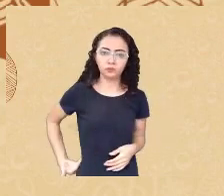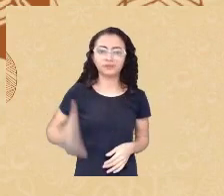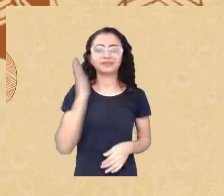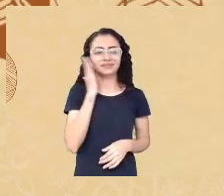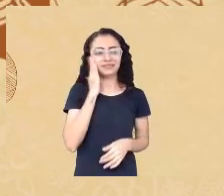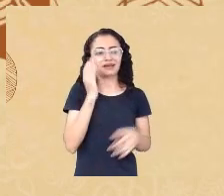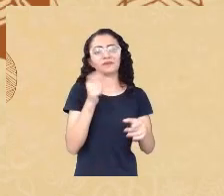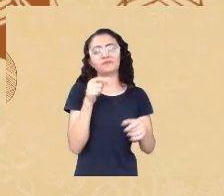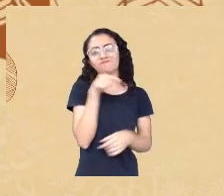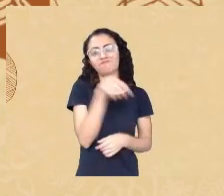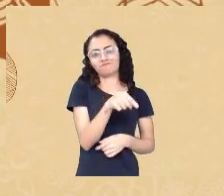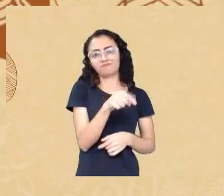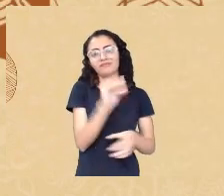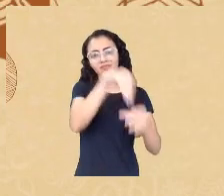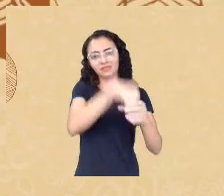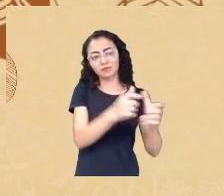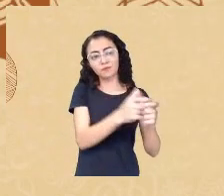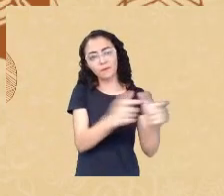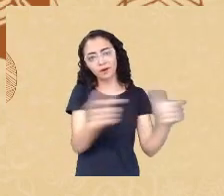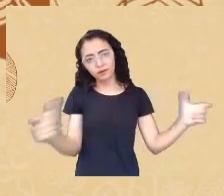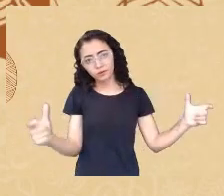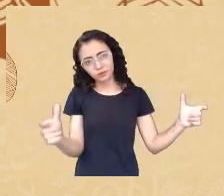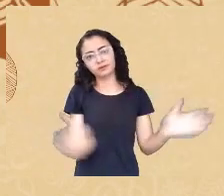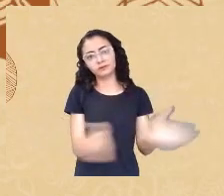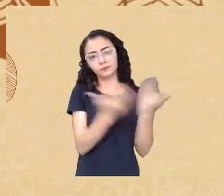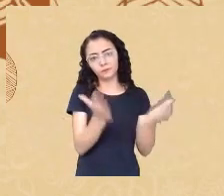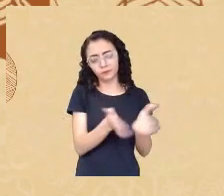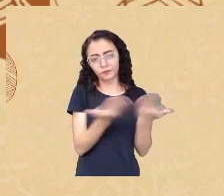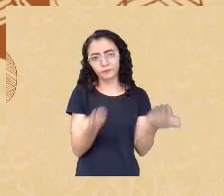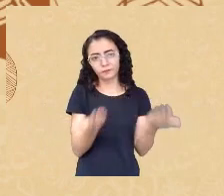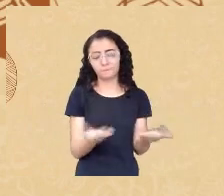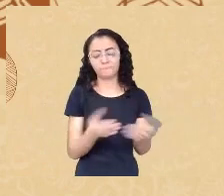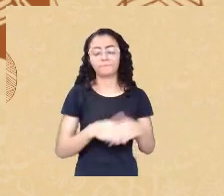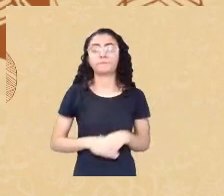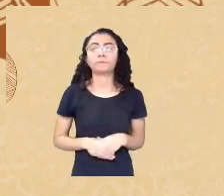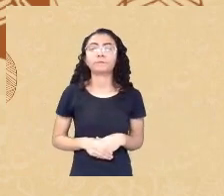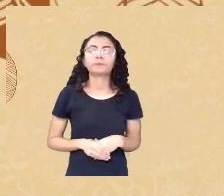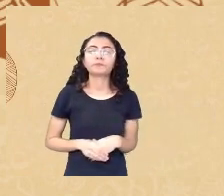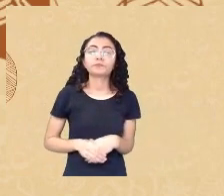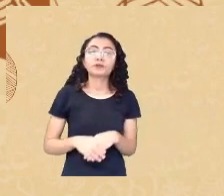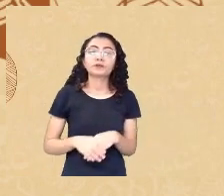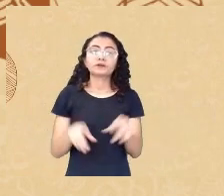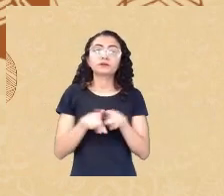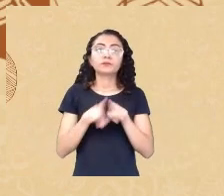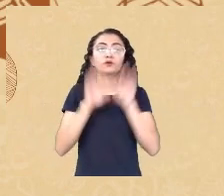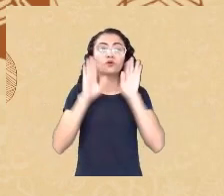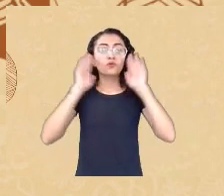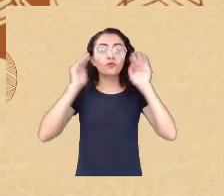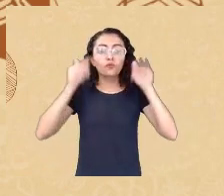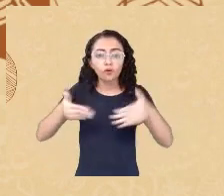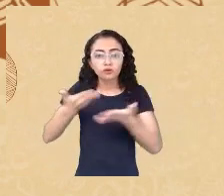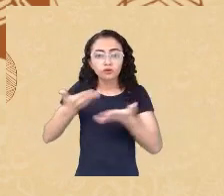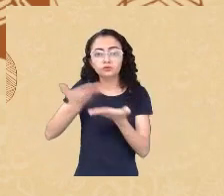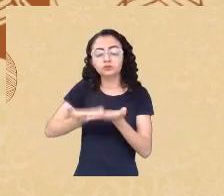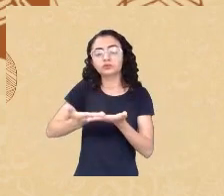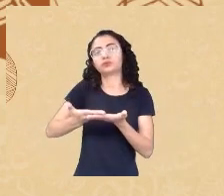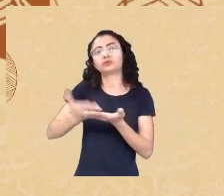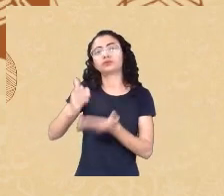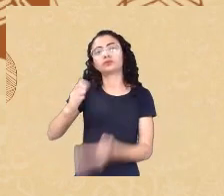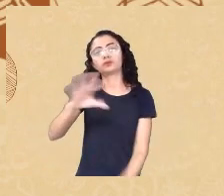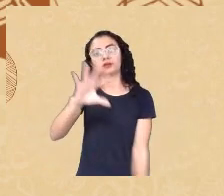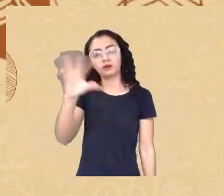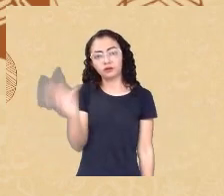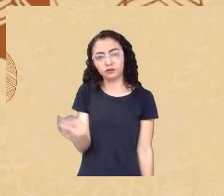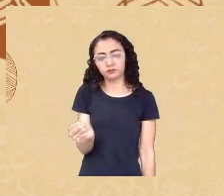ajudava pelo menos eu ter uma distribuição melhor com relação a estudos na África eu tive o privilégio de